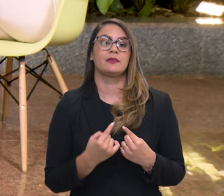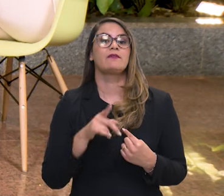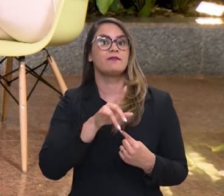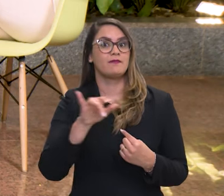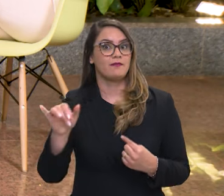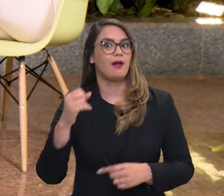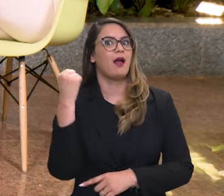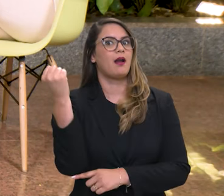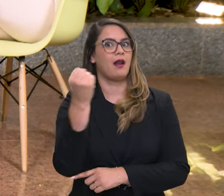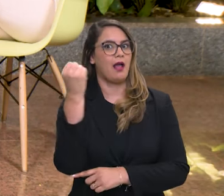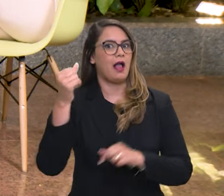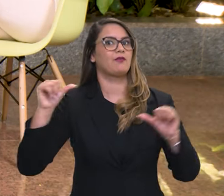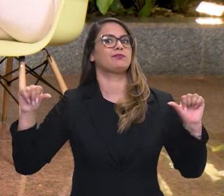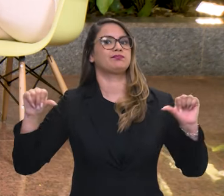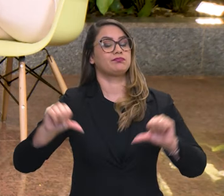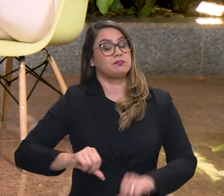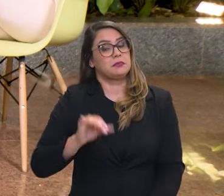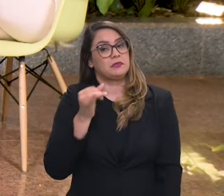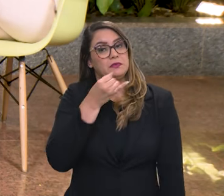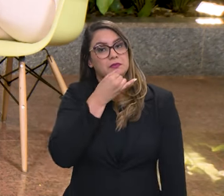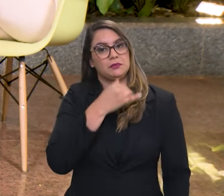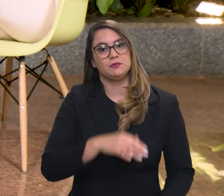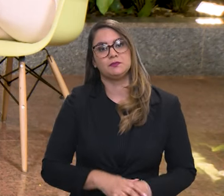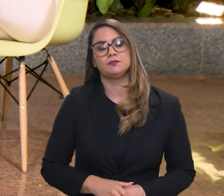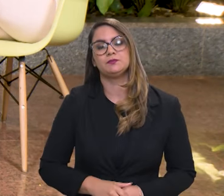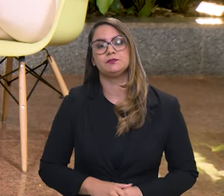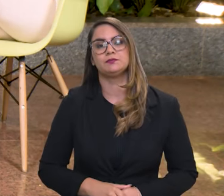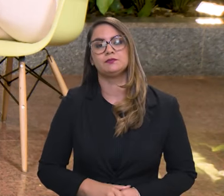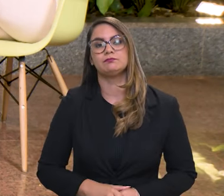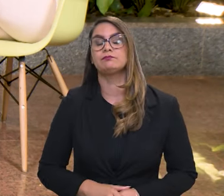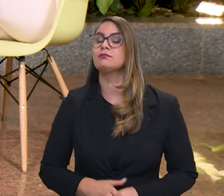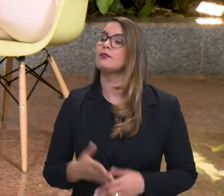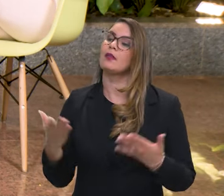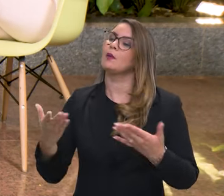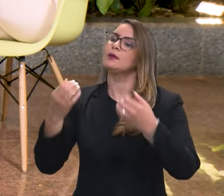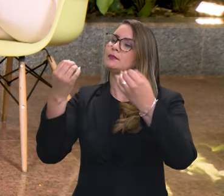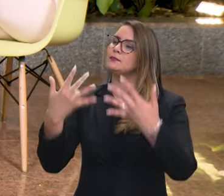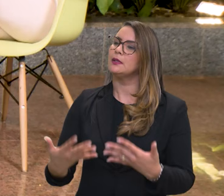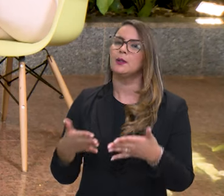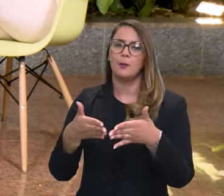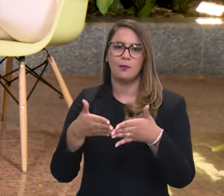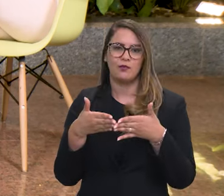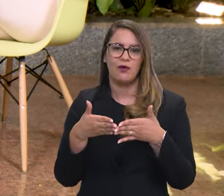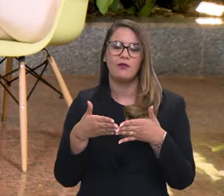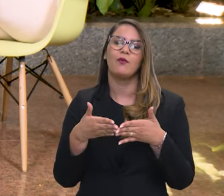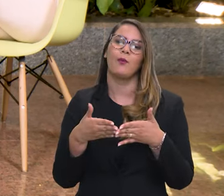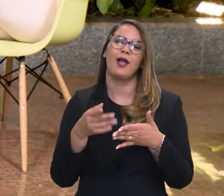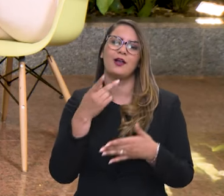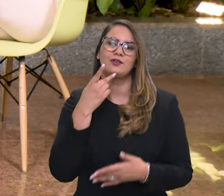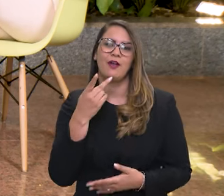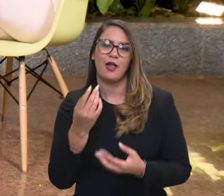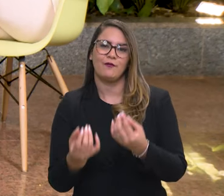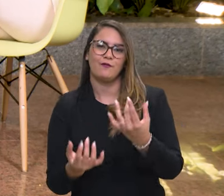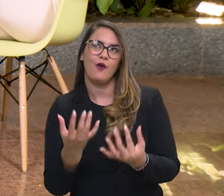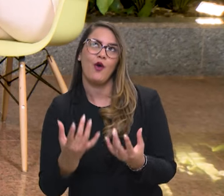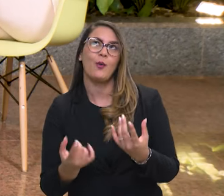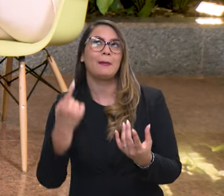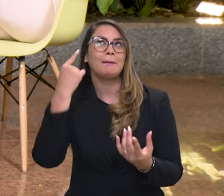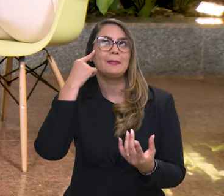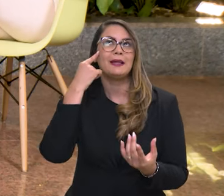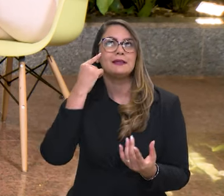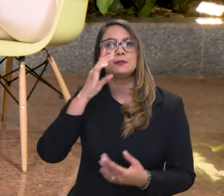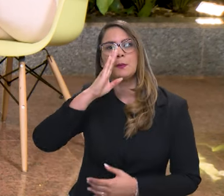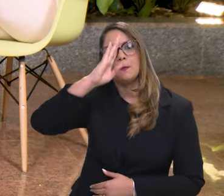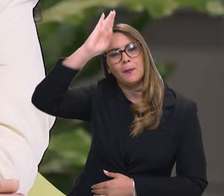infelizmente. Agora, eu queria que o senhor diferenciasse para a gente, por exemplo, a gente fala em fogo, incêndio, pensa em bombeiro, e a gente tem os